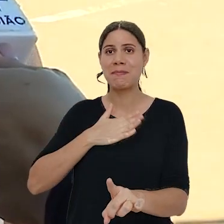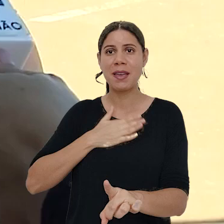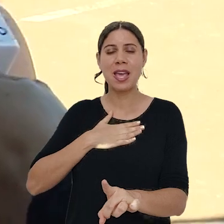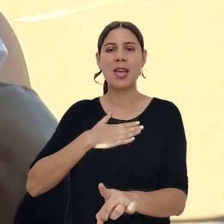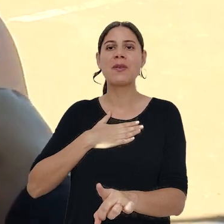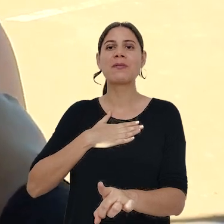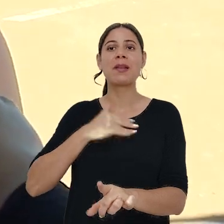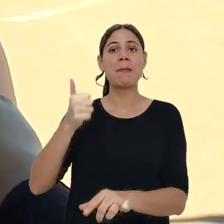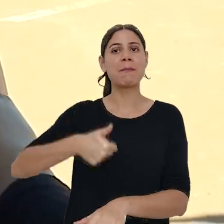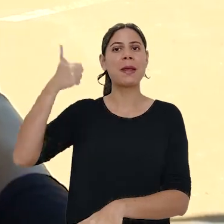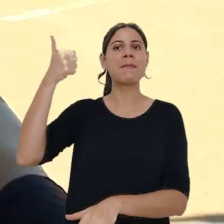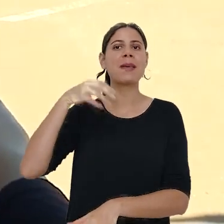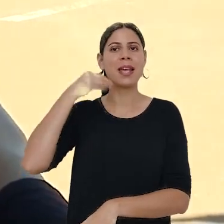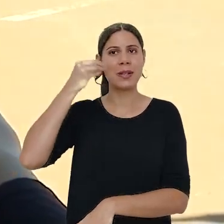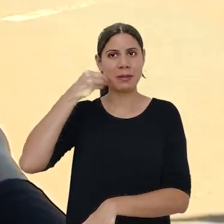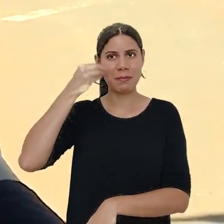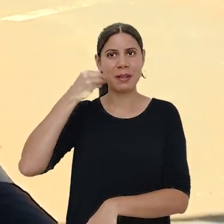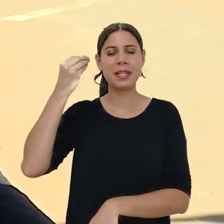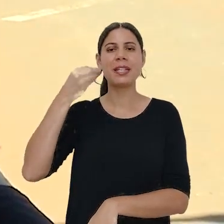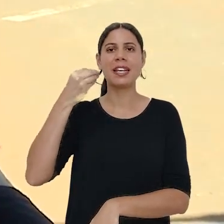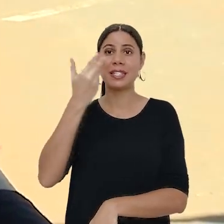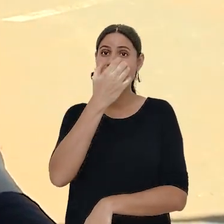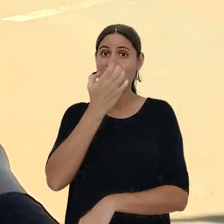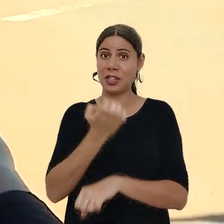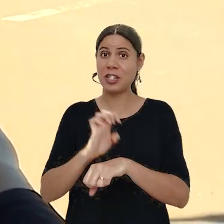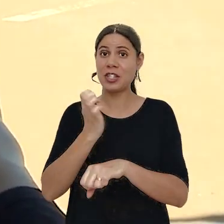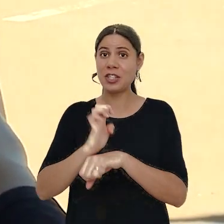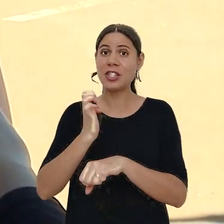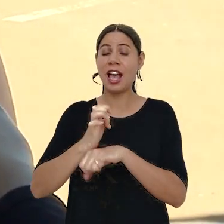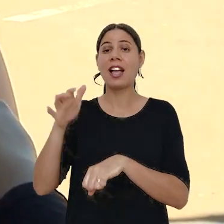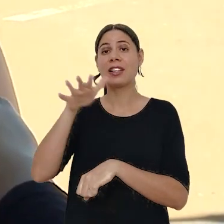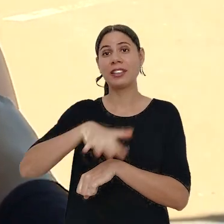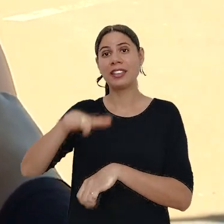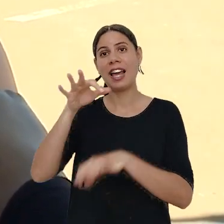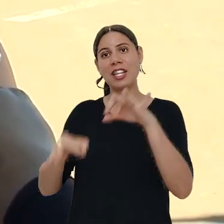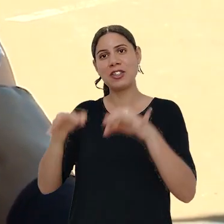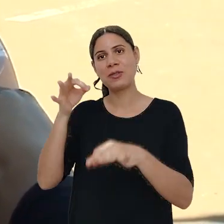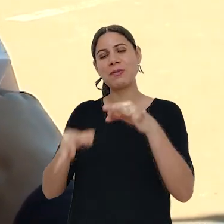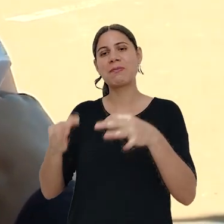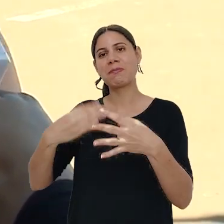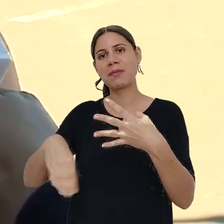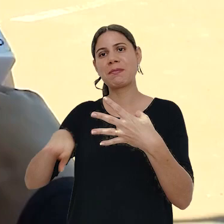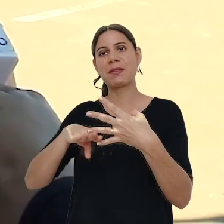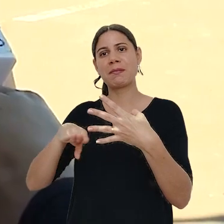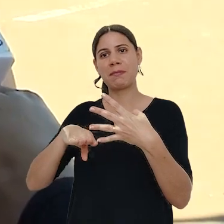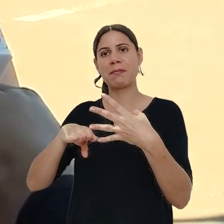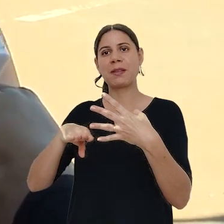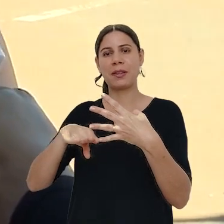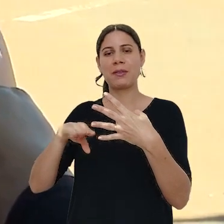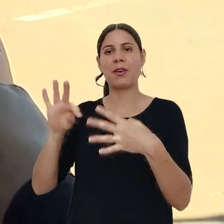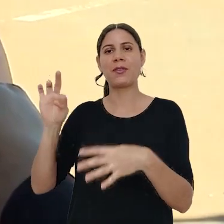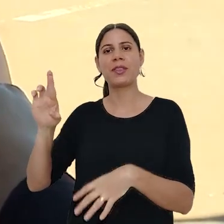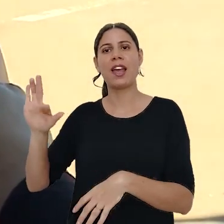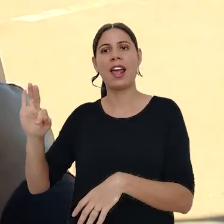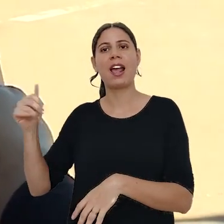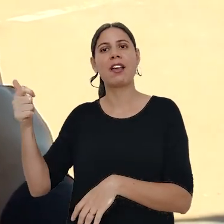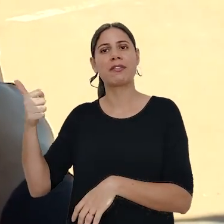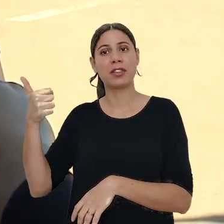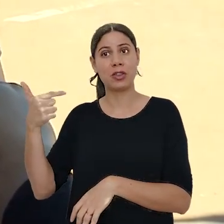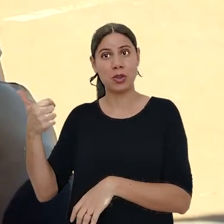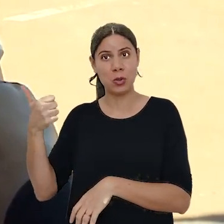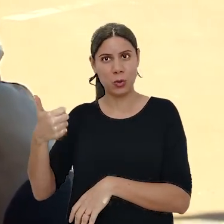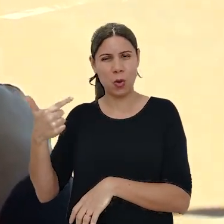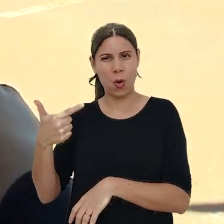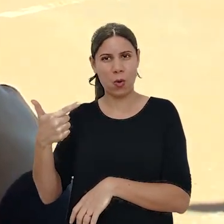Minha primeira experiência no estágio foi com um juiz de primeiro grau, no caso, no TRF2.